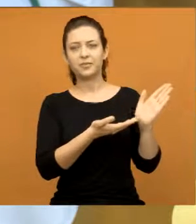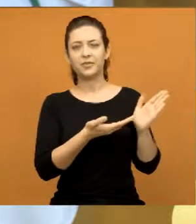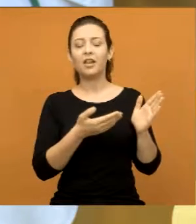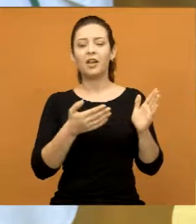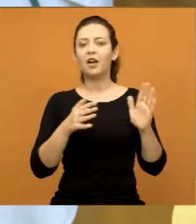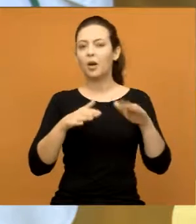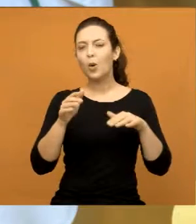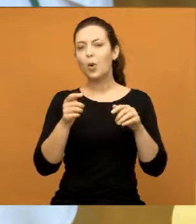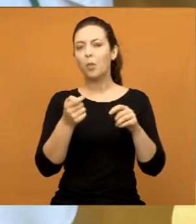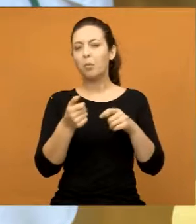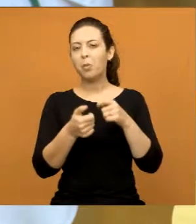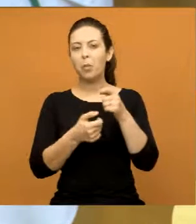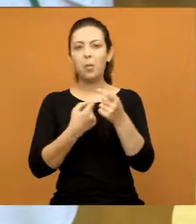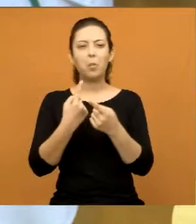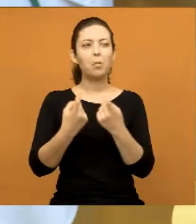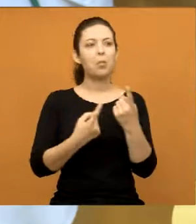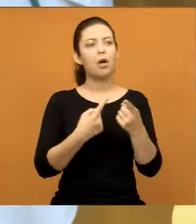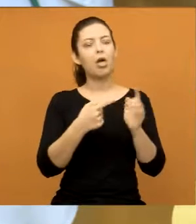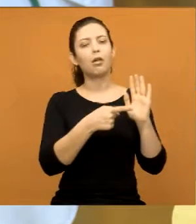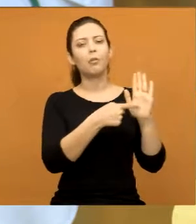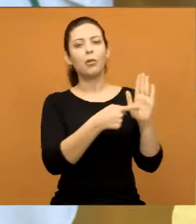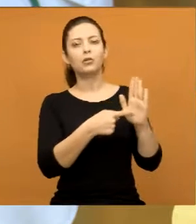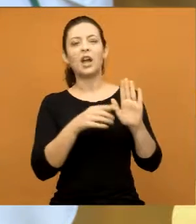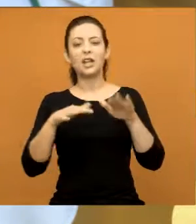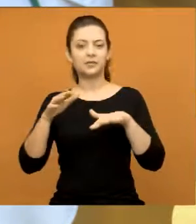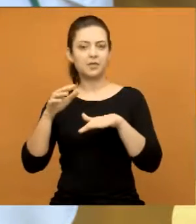Mas eu acho que o vereador, às vezes, ele já tem